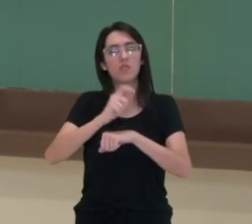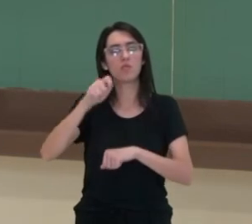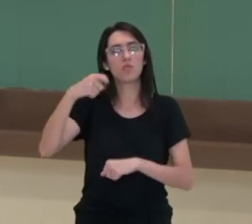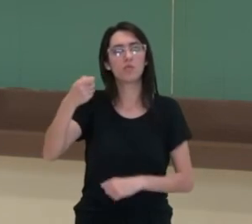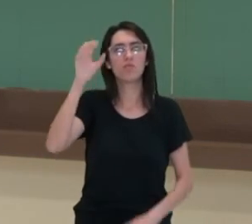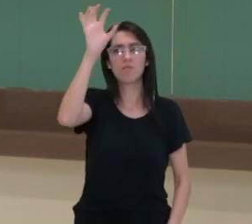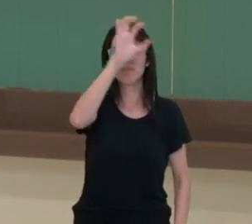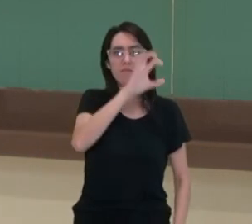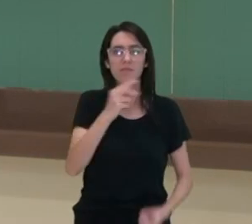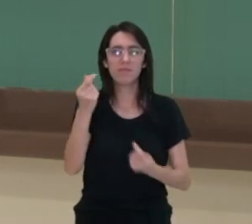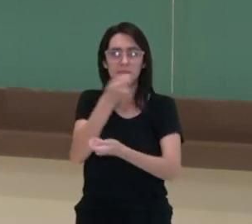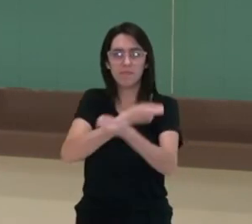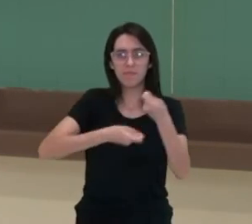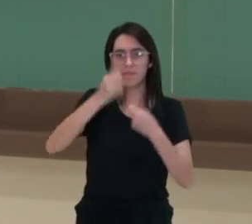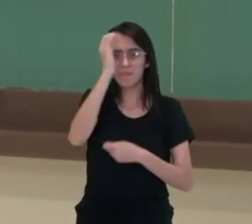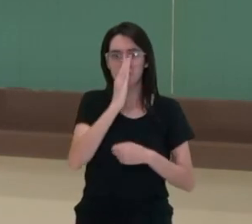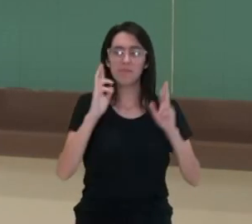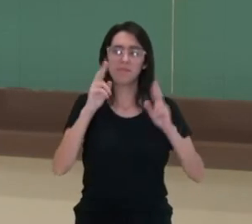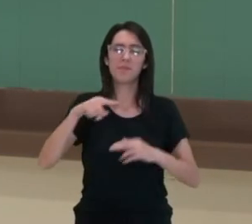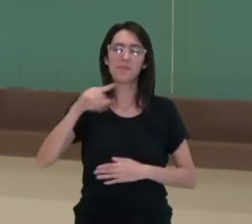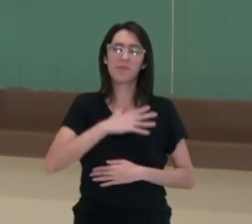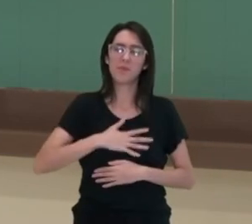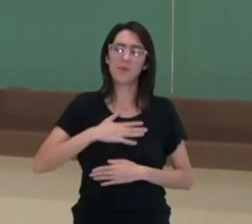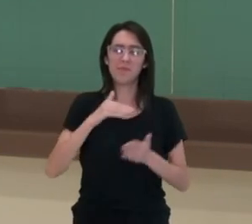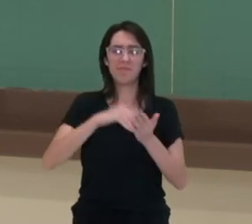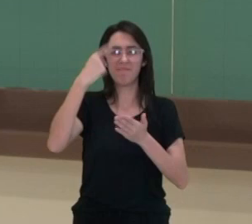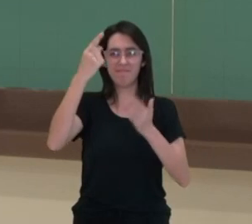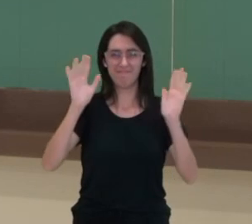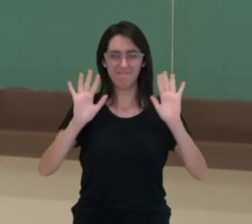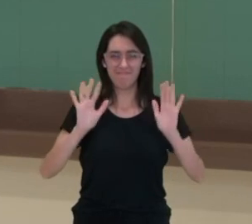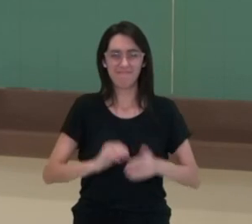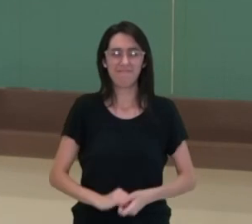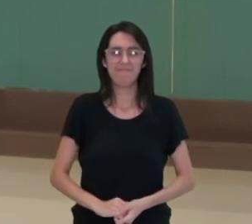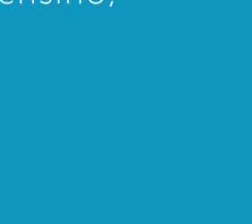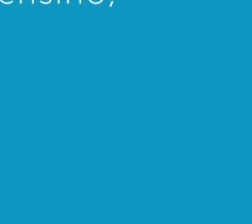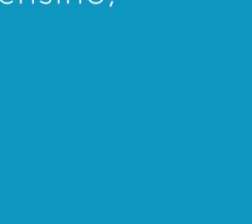regionalização brasileira, espero que vocês tenham gostado e até breve.